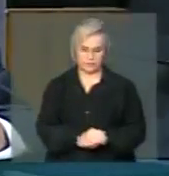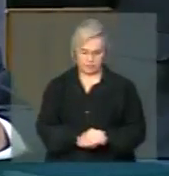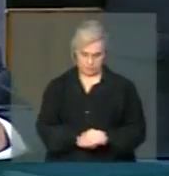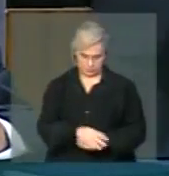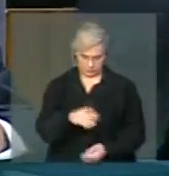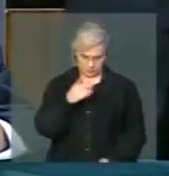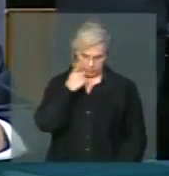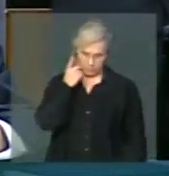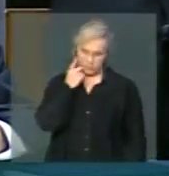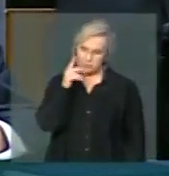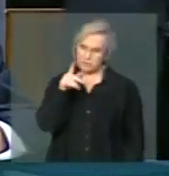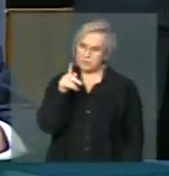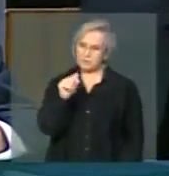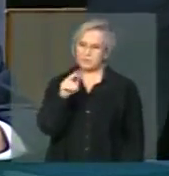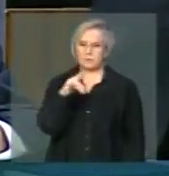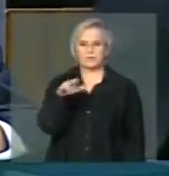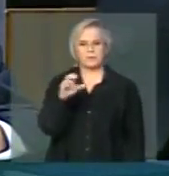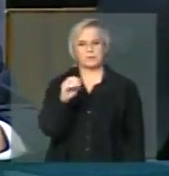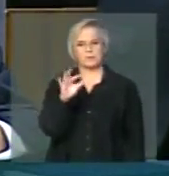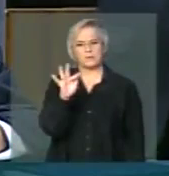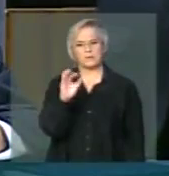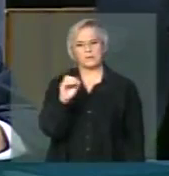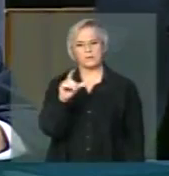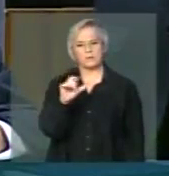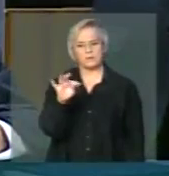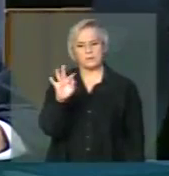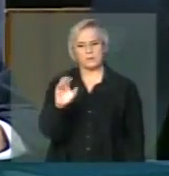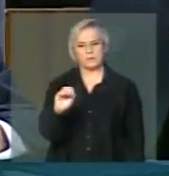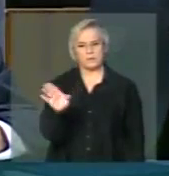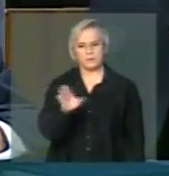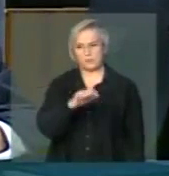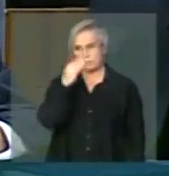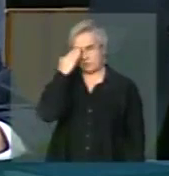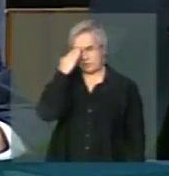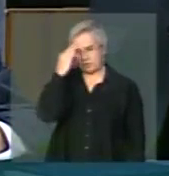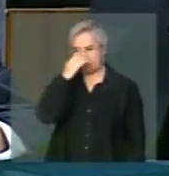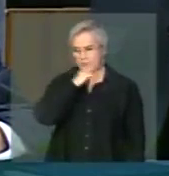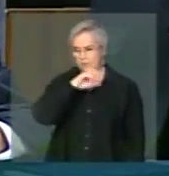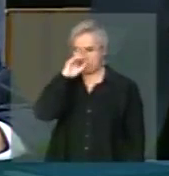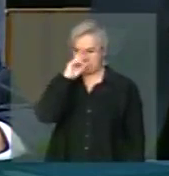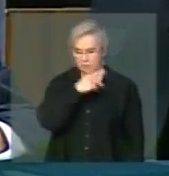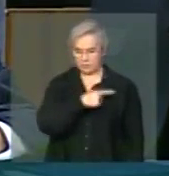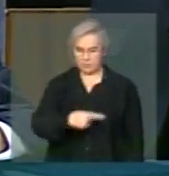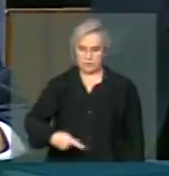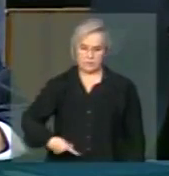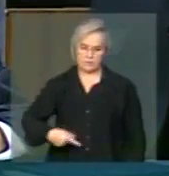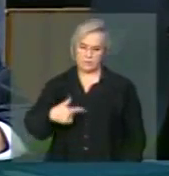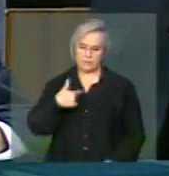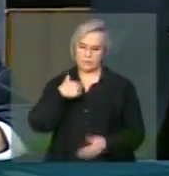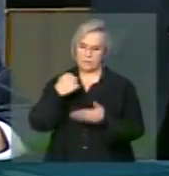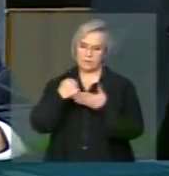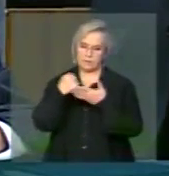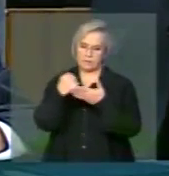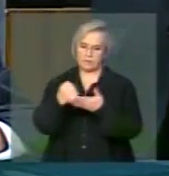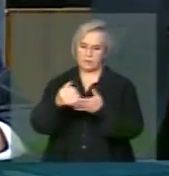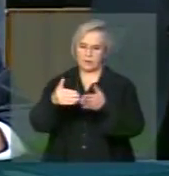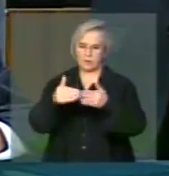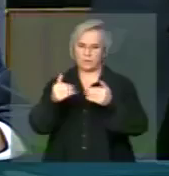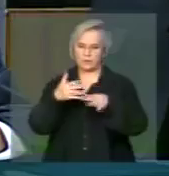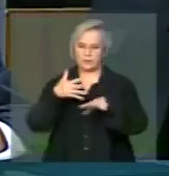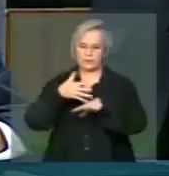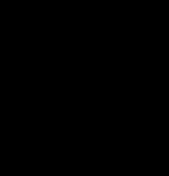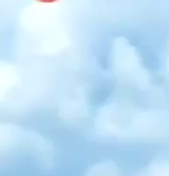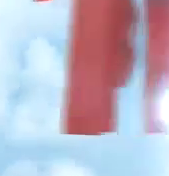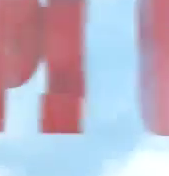Deputado Paulo Folheto. Obrigado, presidente. Presidente, eu quero manifestar o meu apoio. Eu pedi de intervenção do Ministério Público Federal no